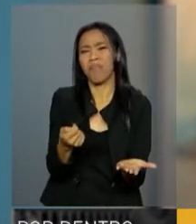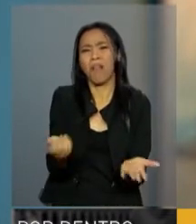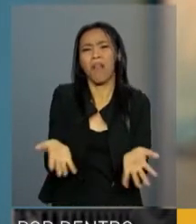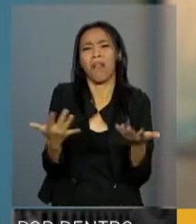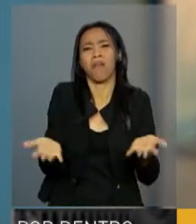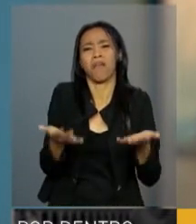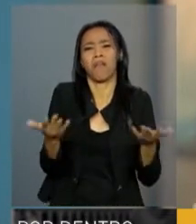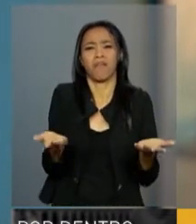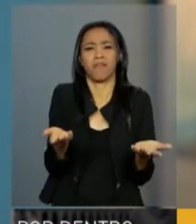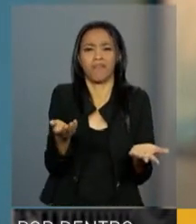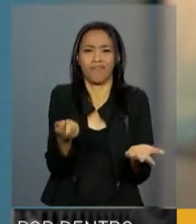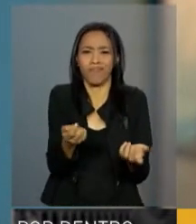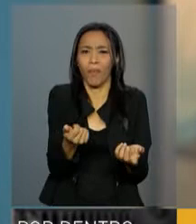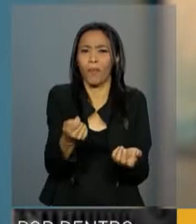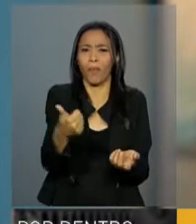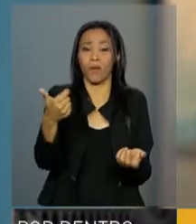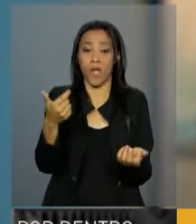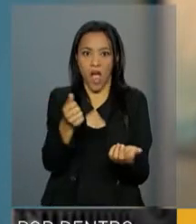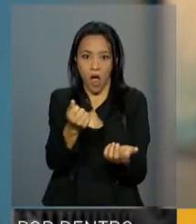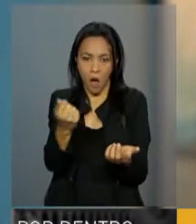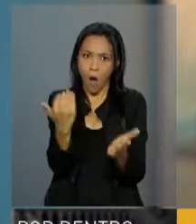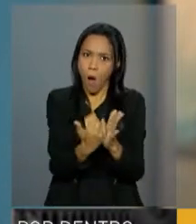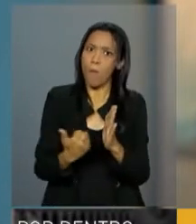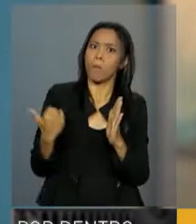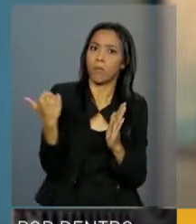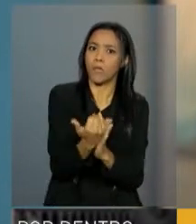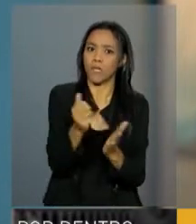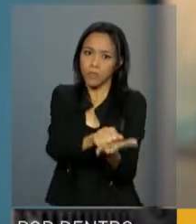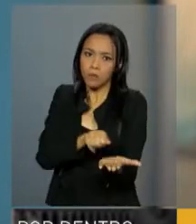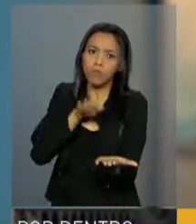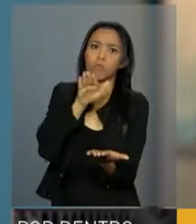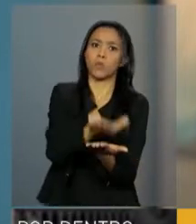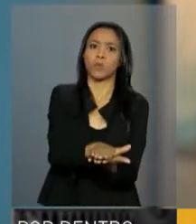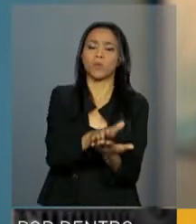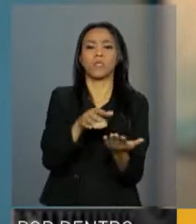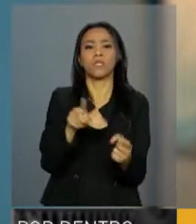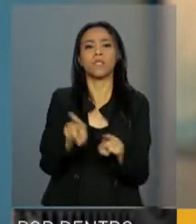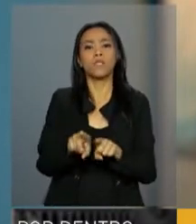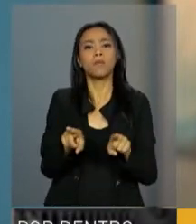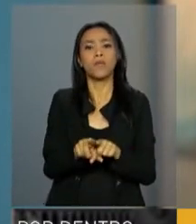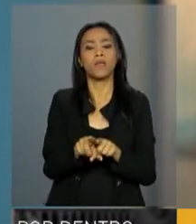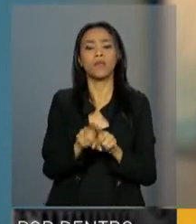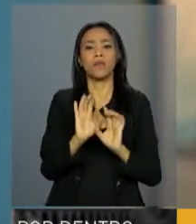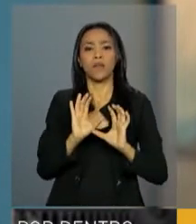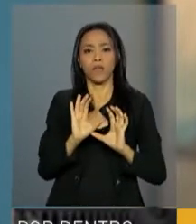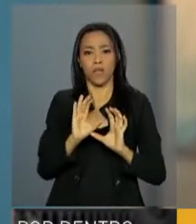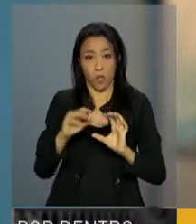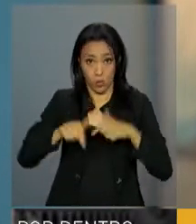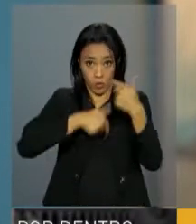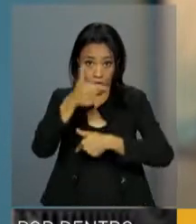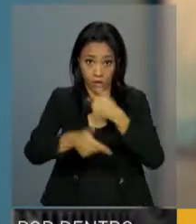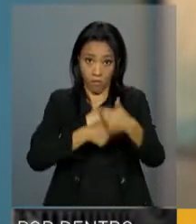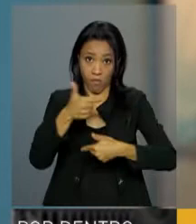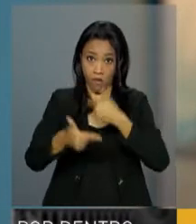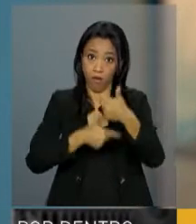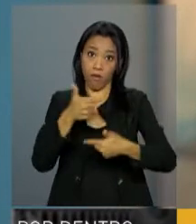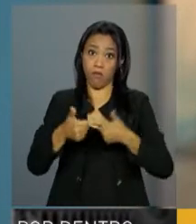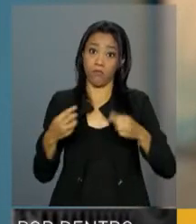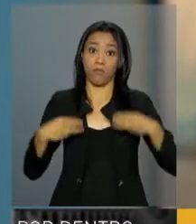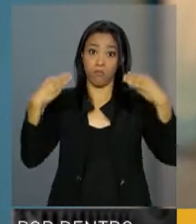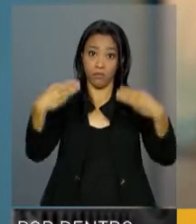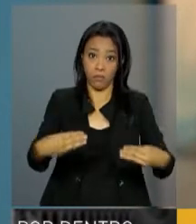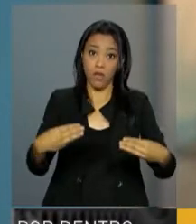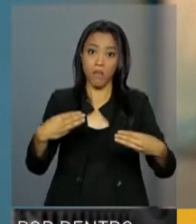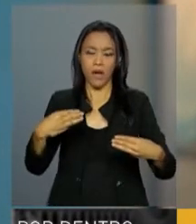Com o aumento da multa e uma atuação firme por parte do Ministério do Trabalho para combater